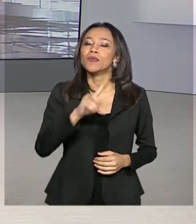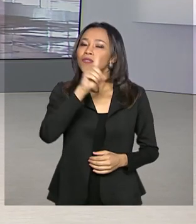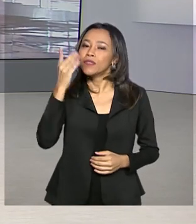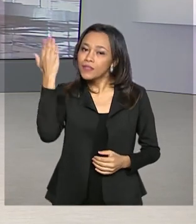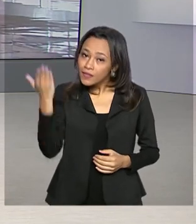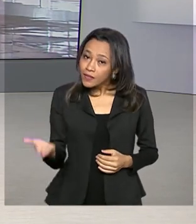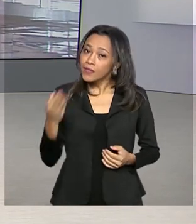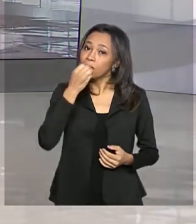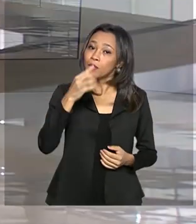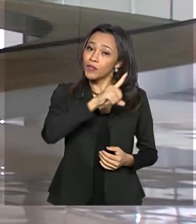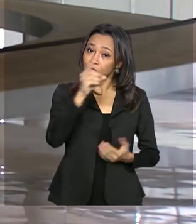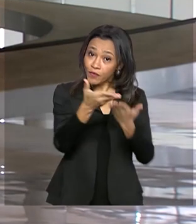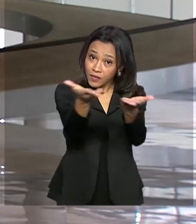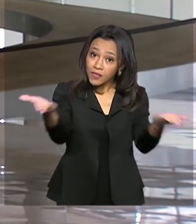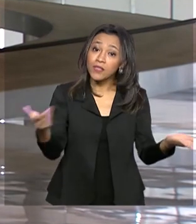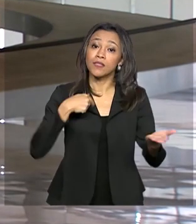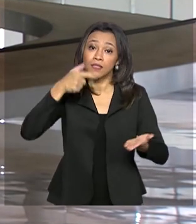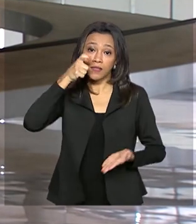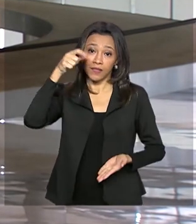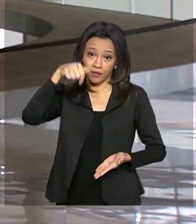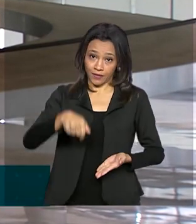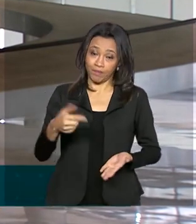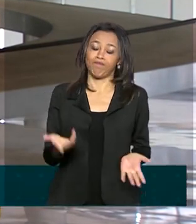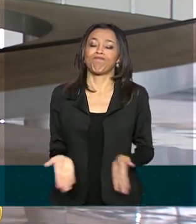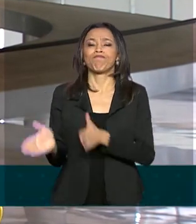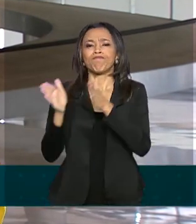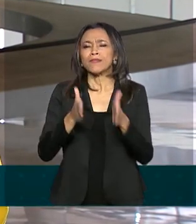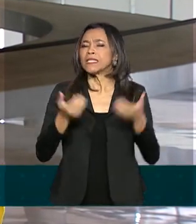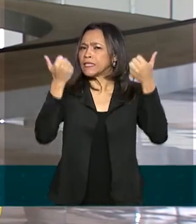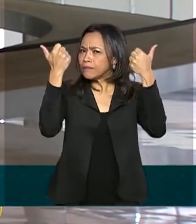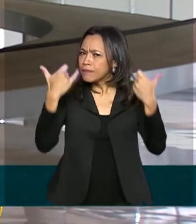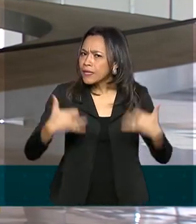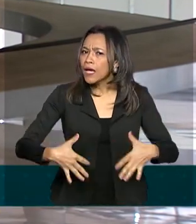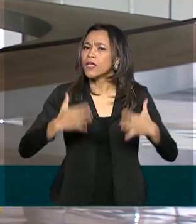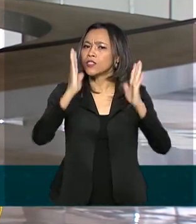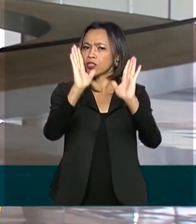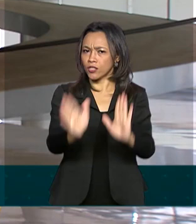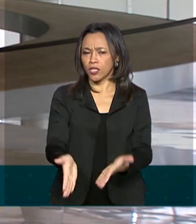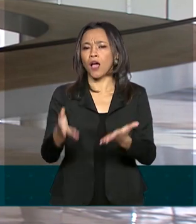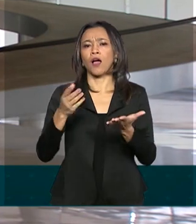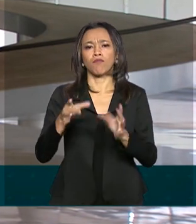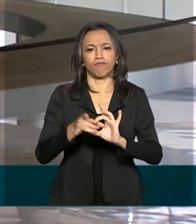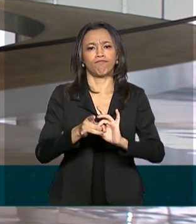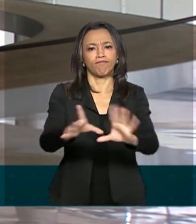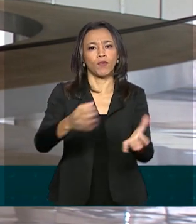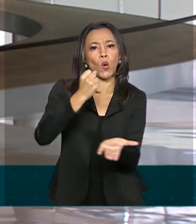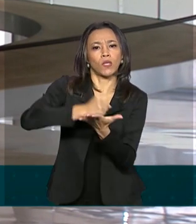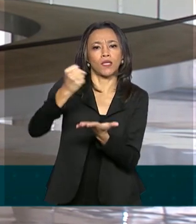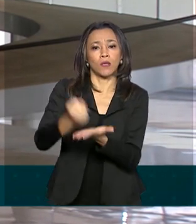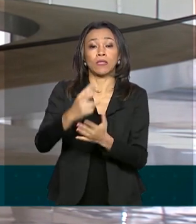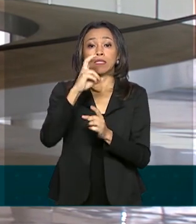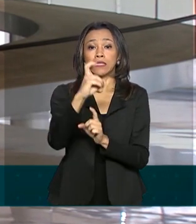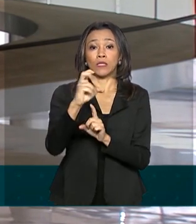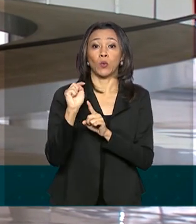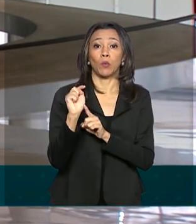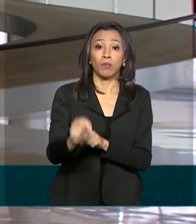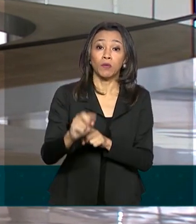dia pra você que acompanha a TV Brasil. Pra ser bem exata, foi autorizada a contratação de 5